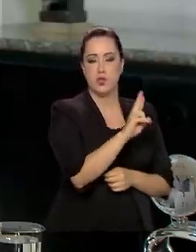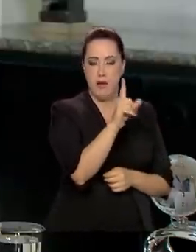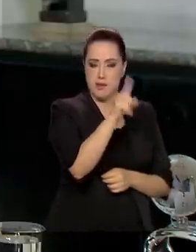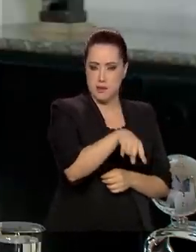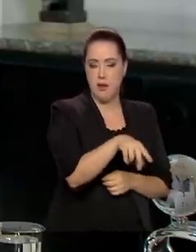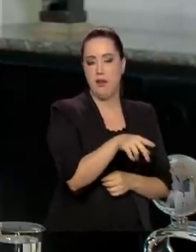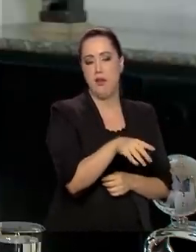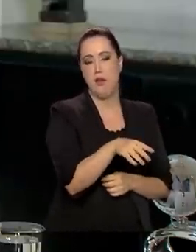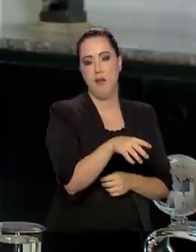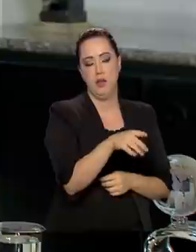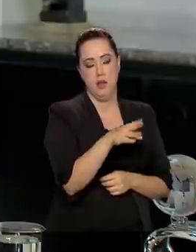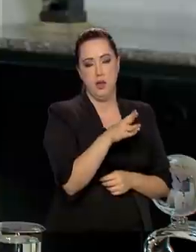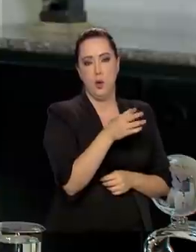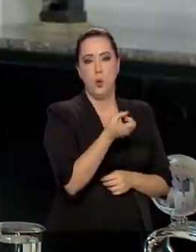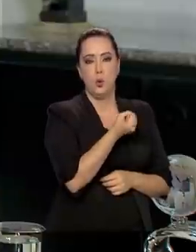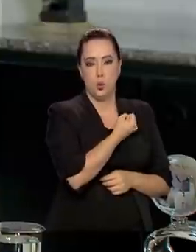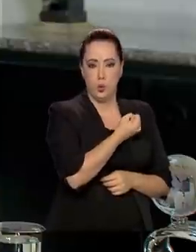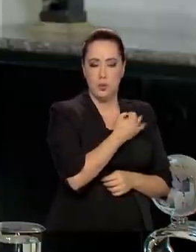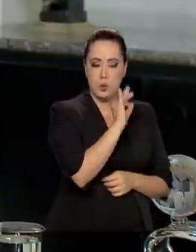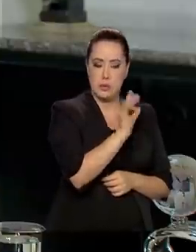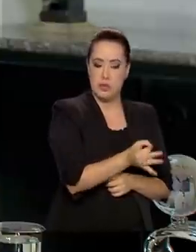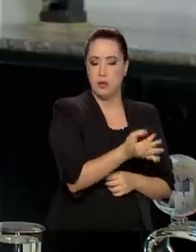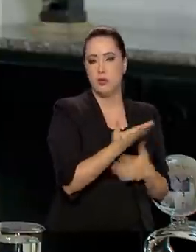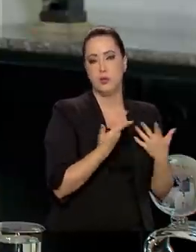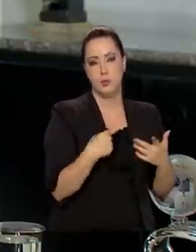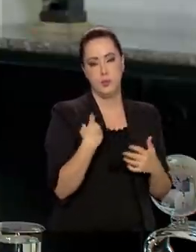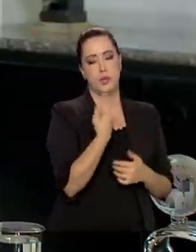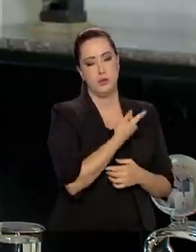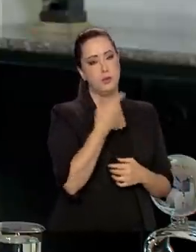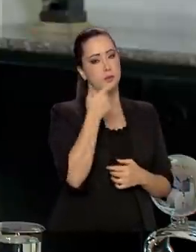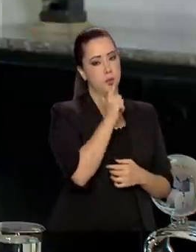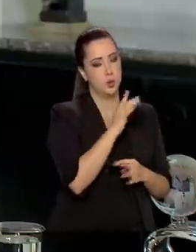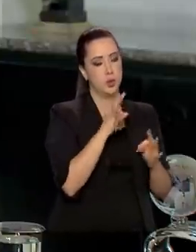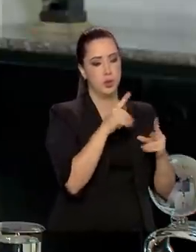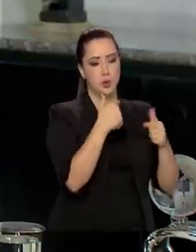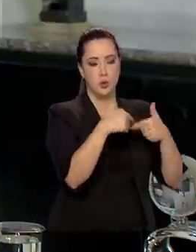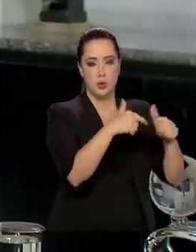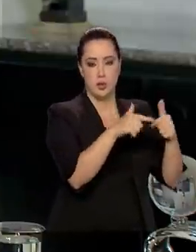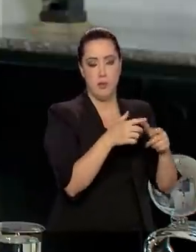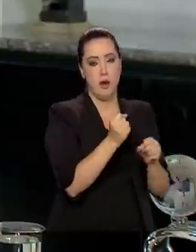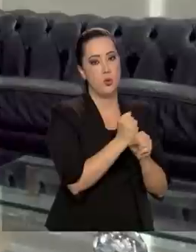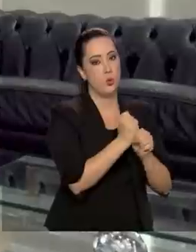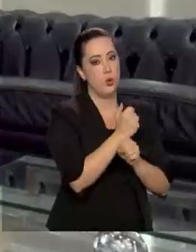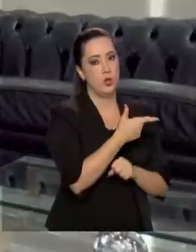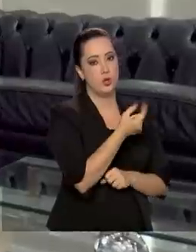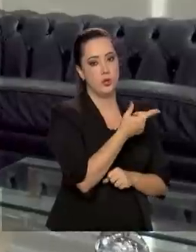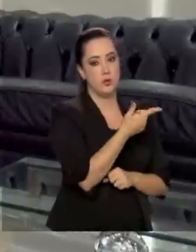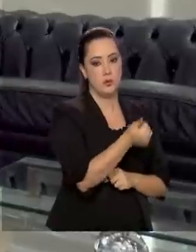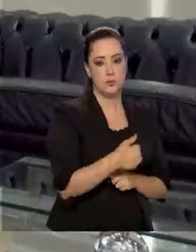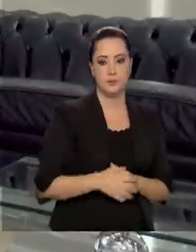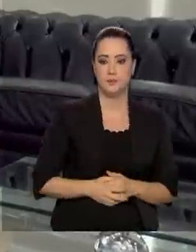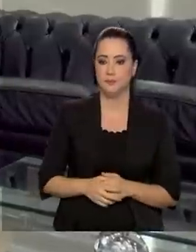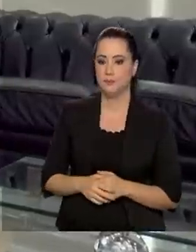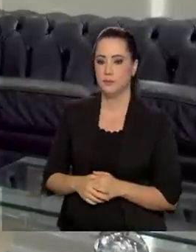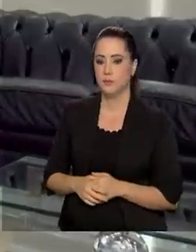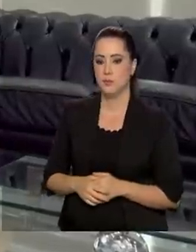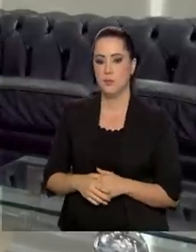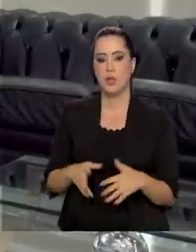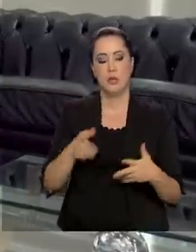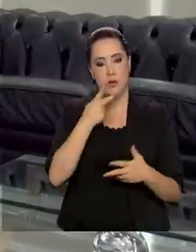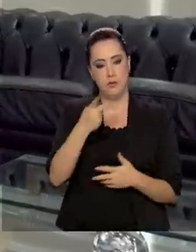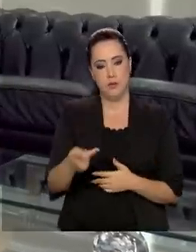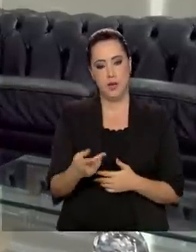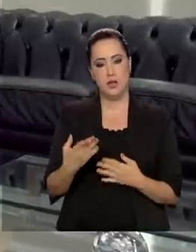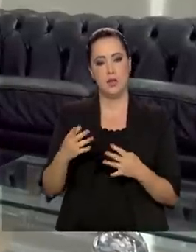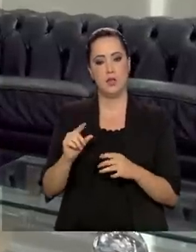para que a gente execute todo o processo dentro do ano de 2021. Ministro, então, falando um